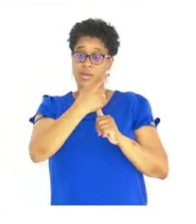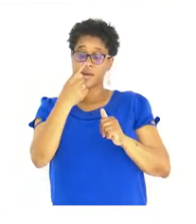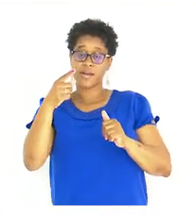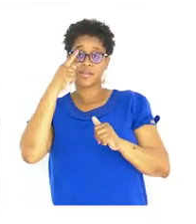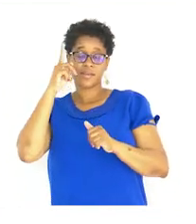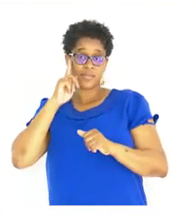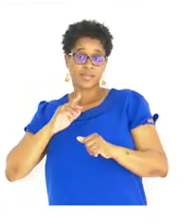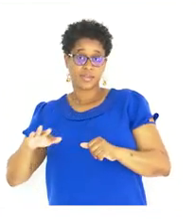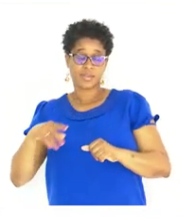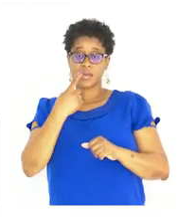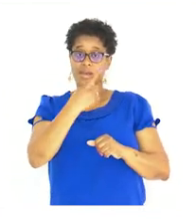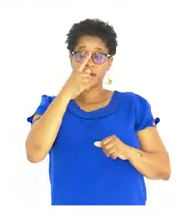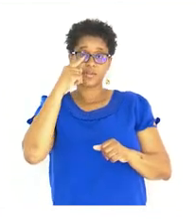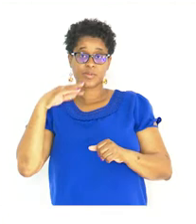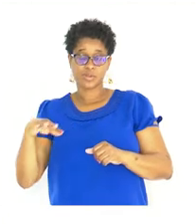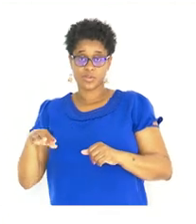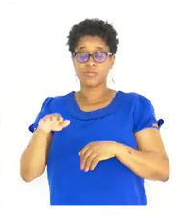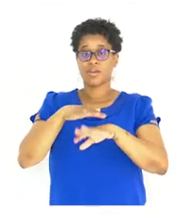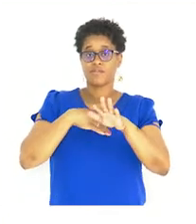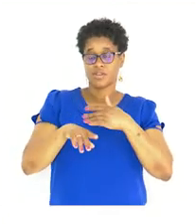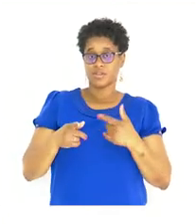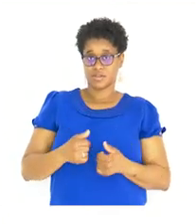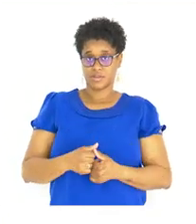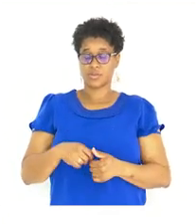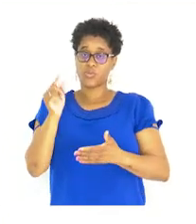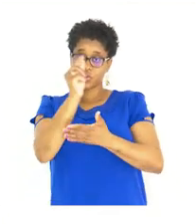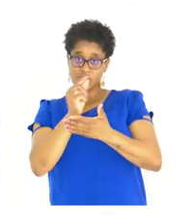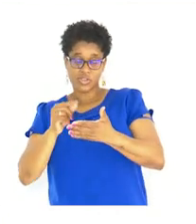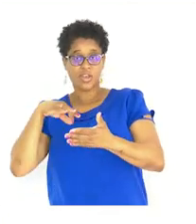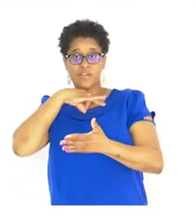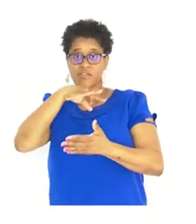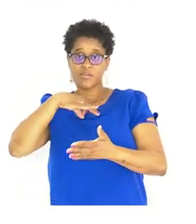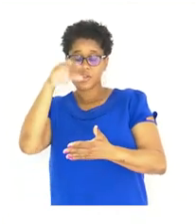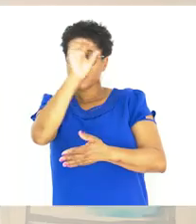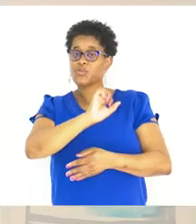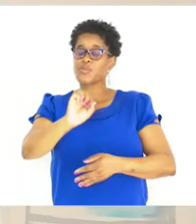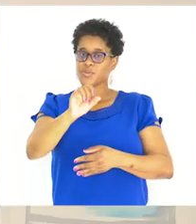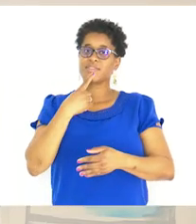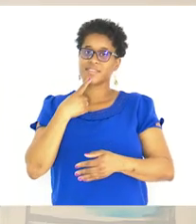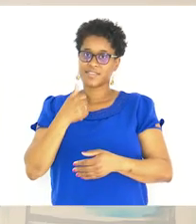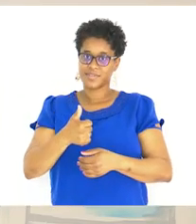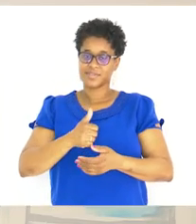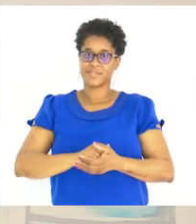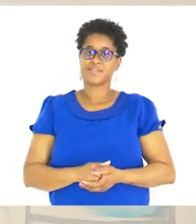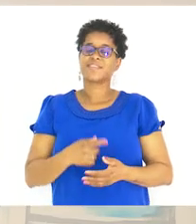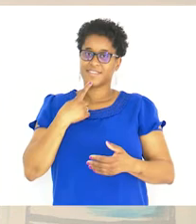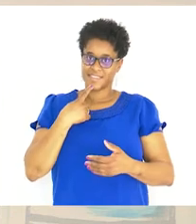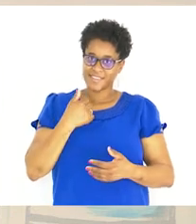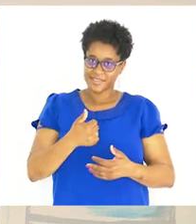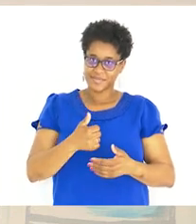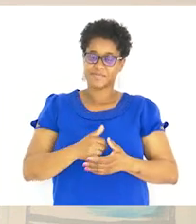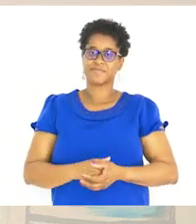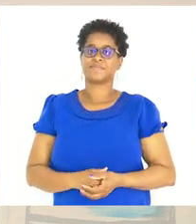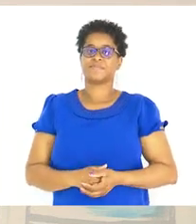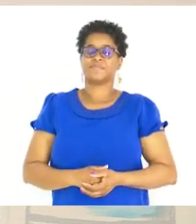menina E cada menino Vai fazer O desenho Da sua Família Certo? Percebido?